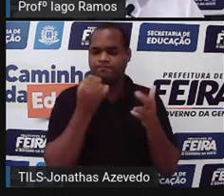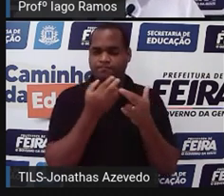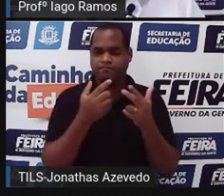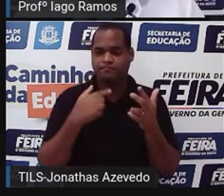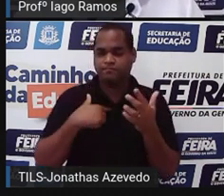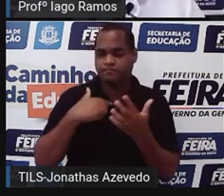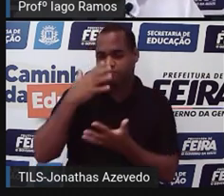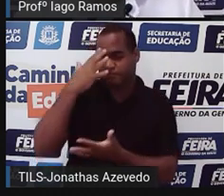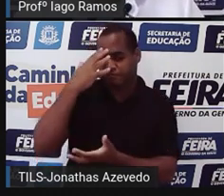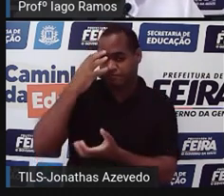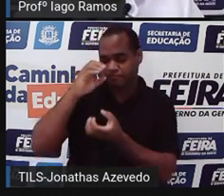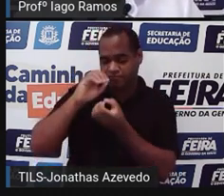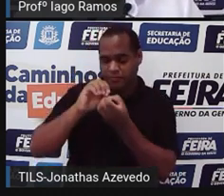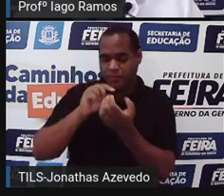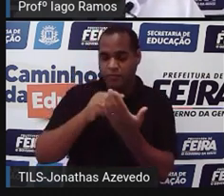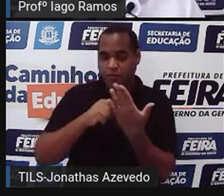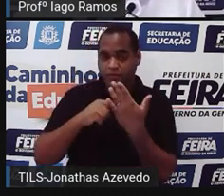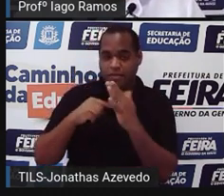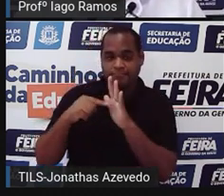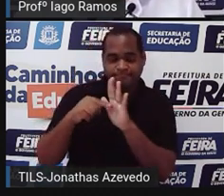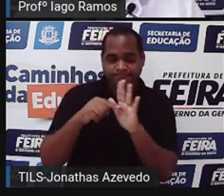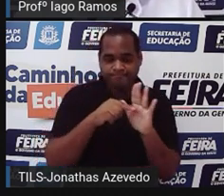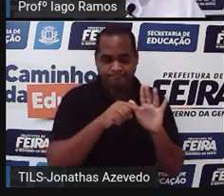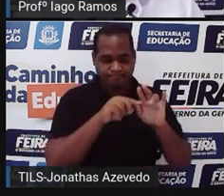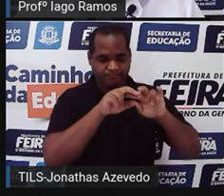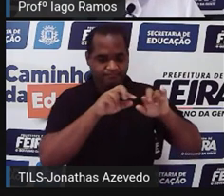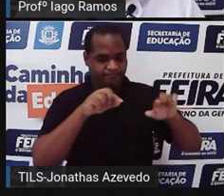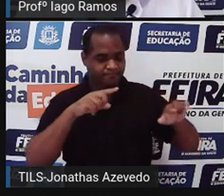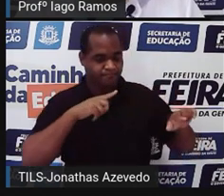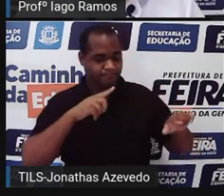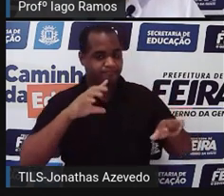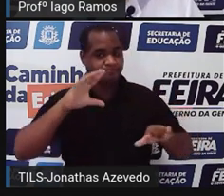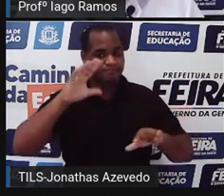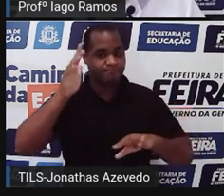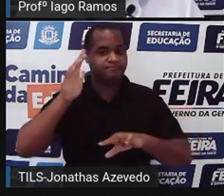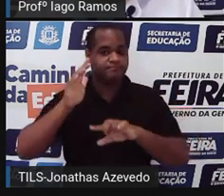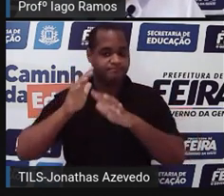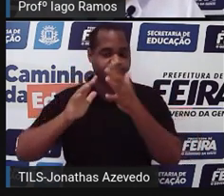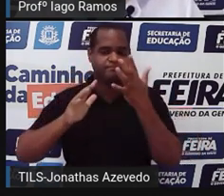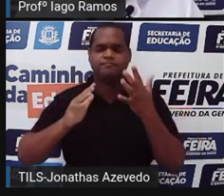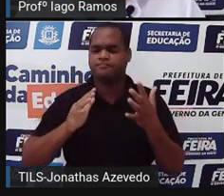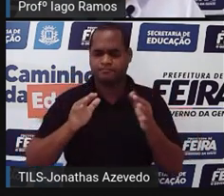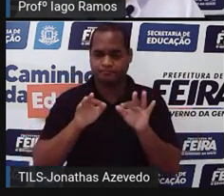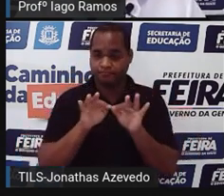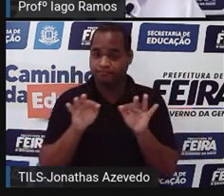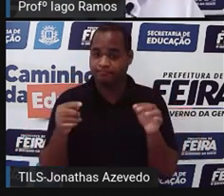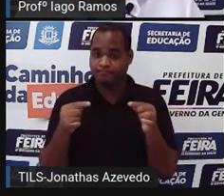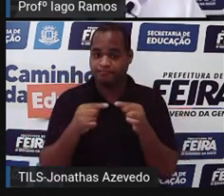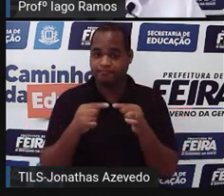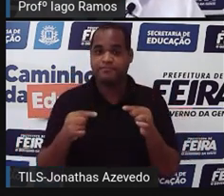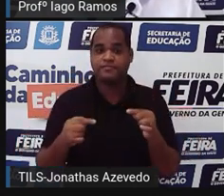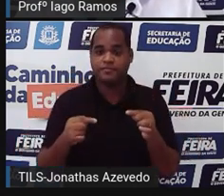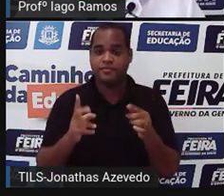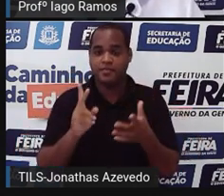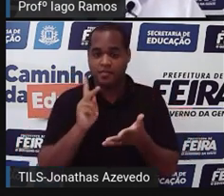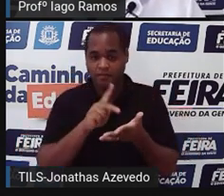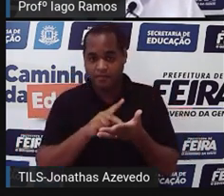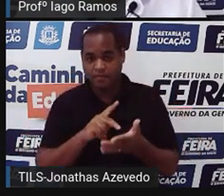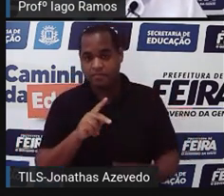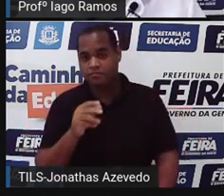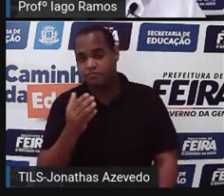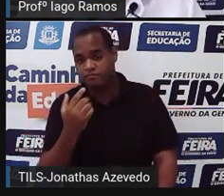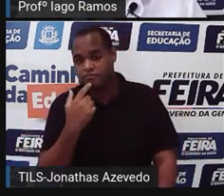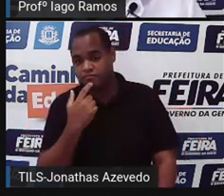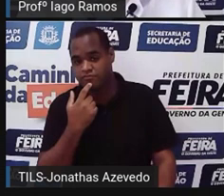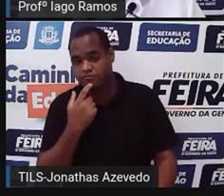ajudar a compreender situações que nos cercam. Essa é a frase. Então, isso é verdadeiro, o